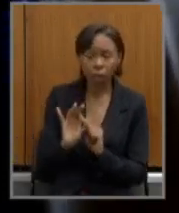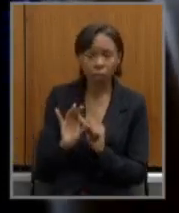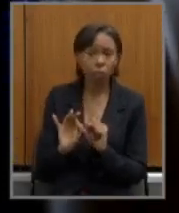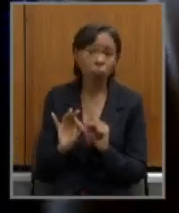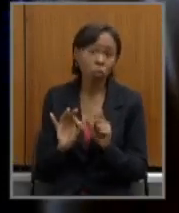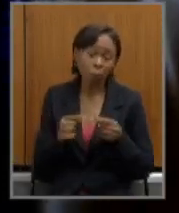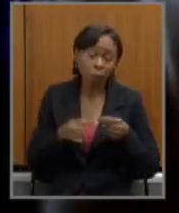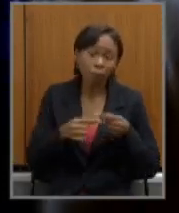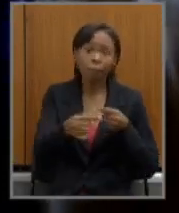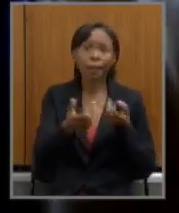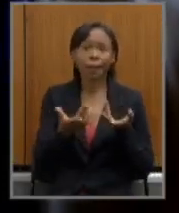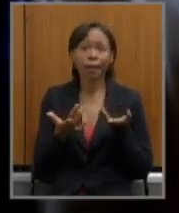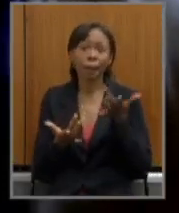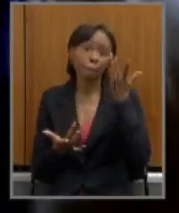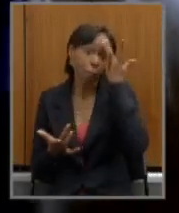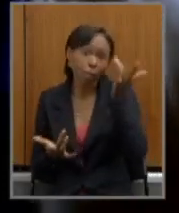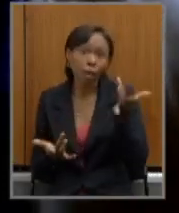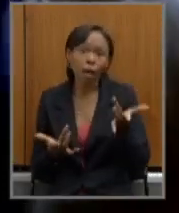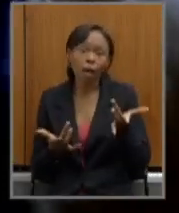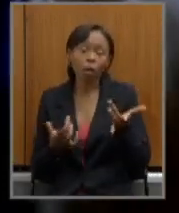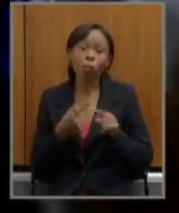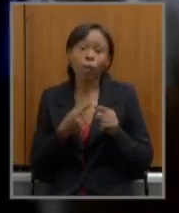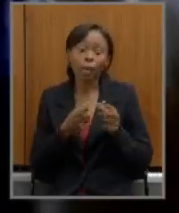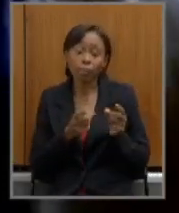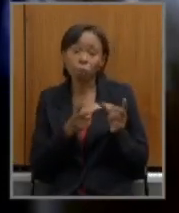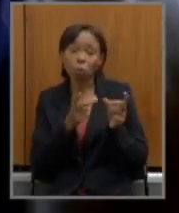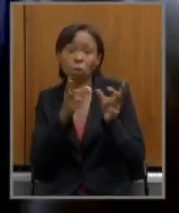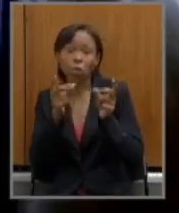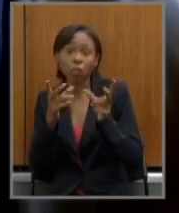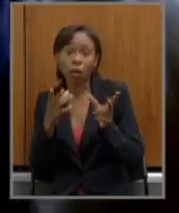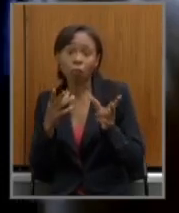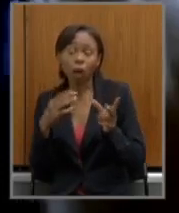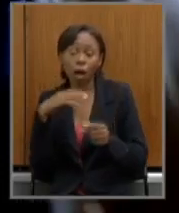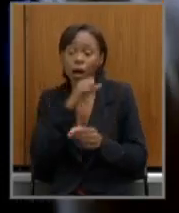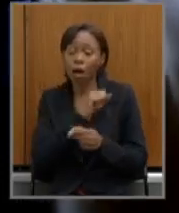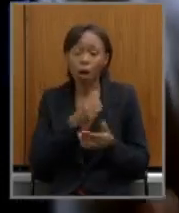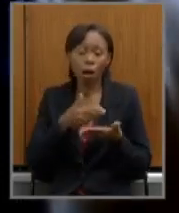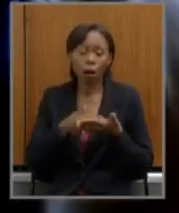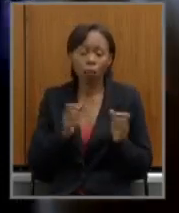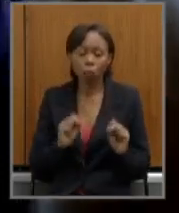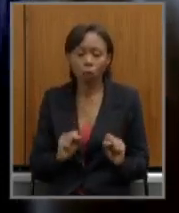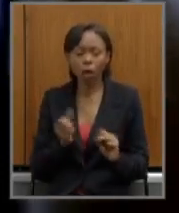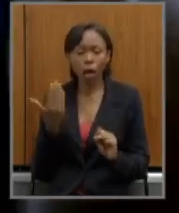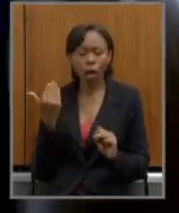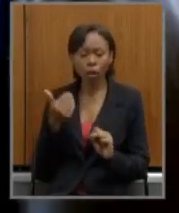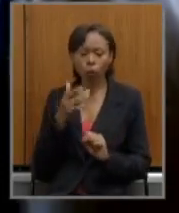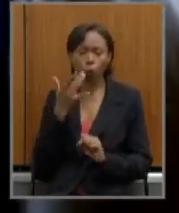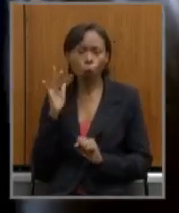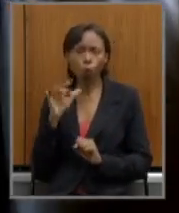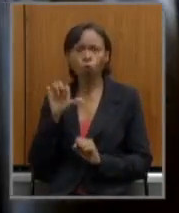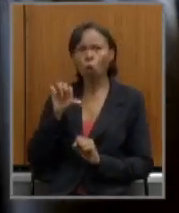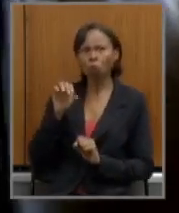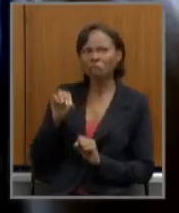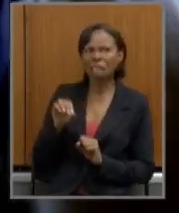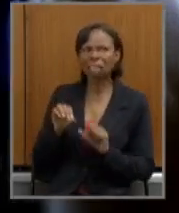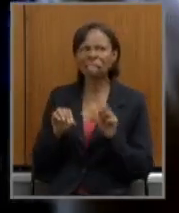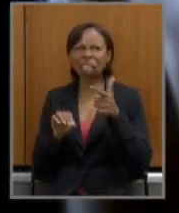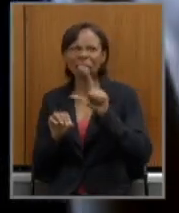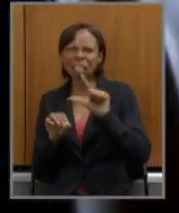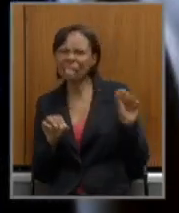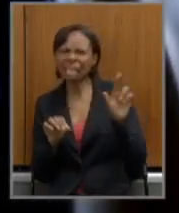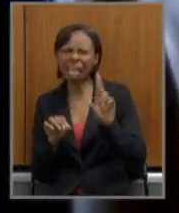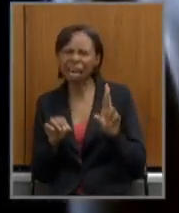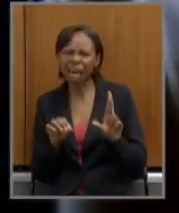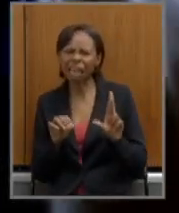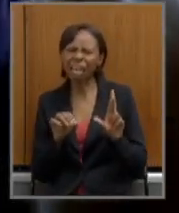imposto de exportação pode começar imediatamente o ouro ficou muito tempo entre 90 e 100 reais o grama hoje está 310